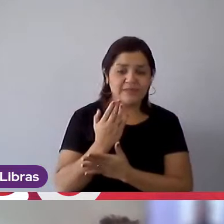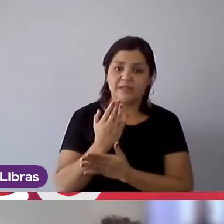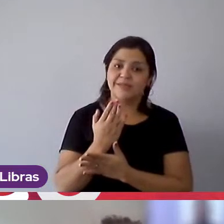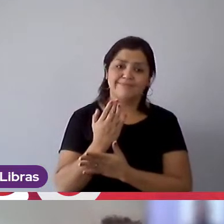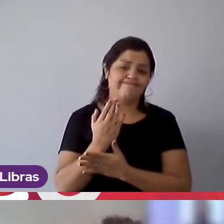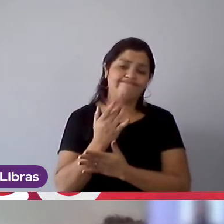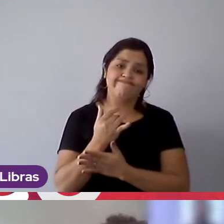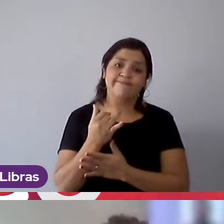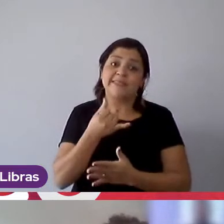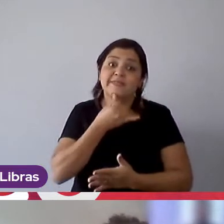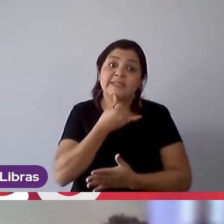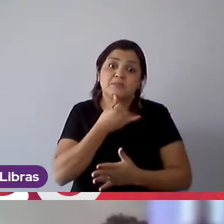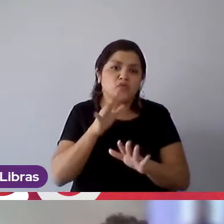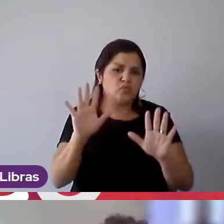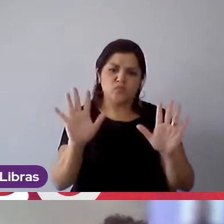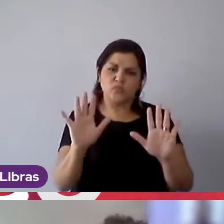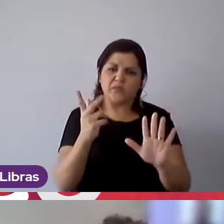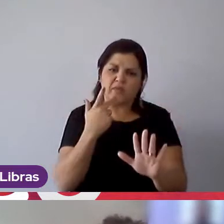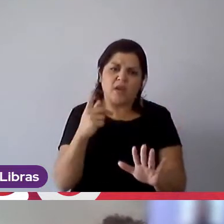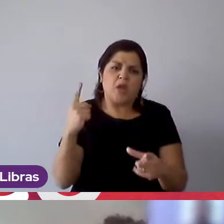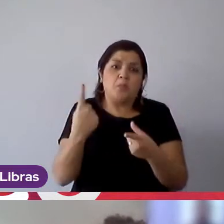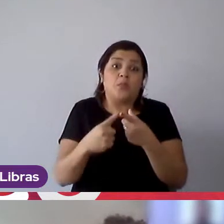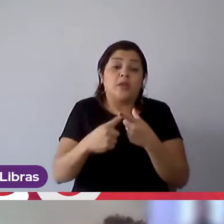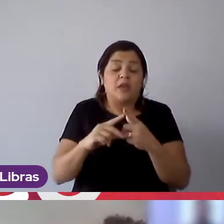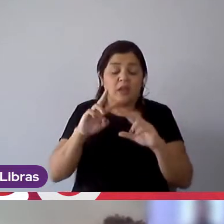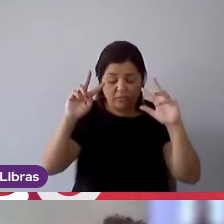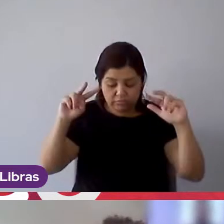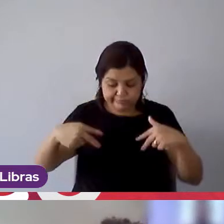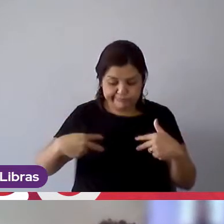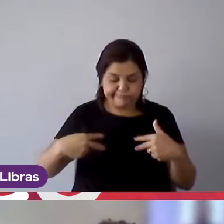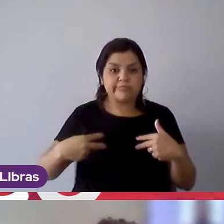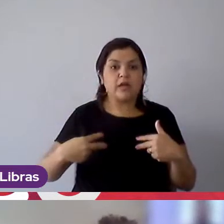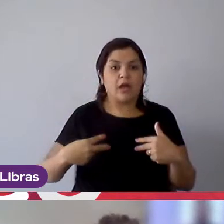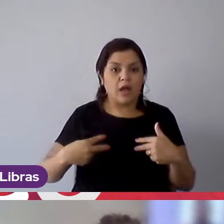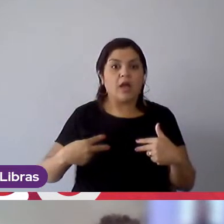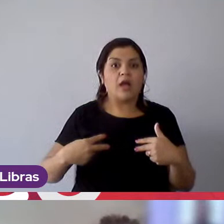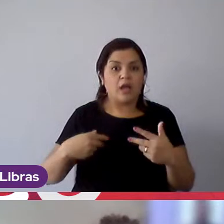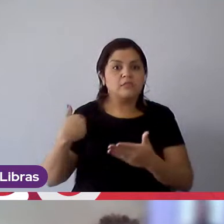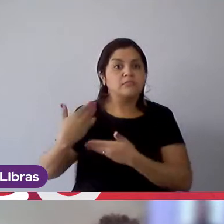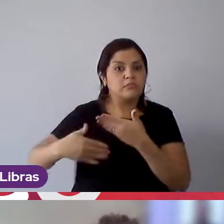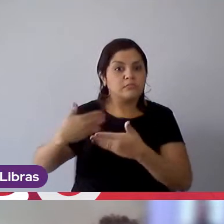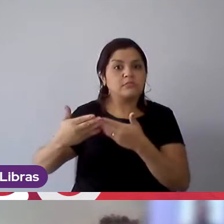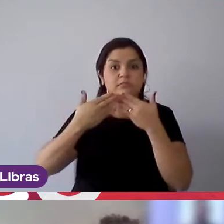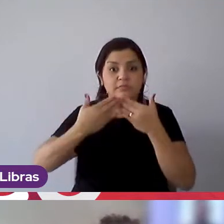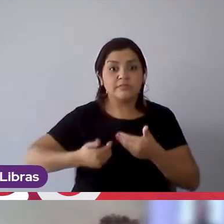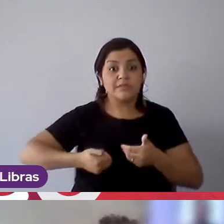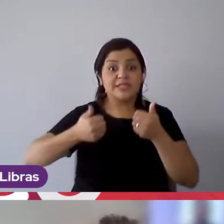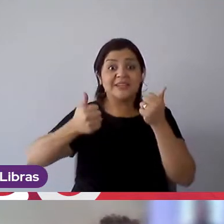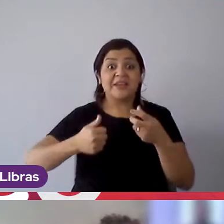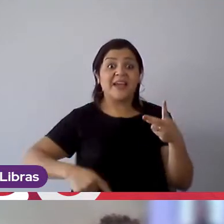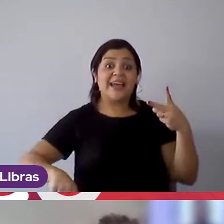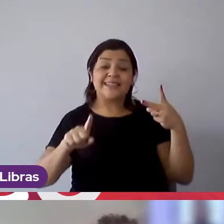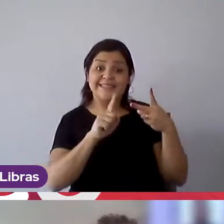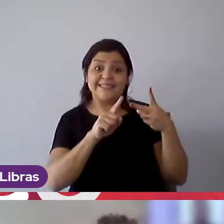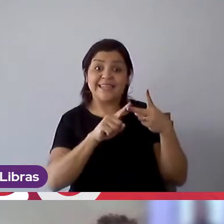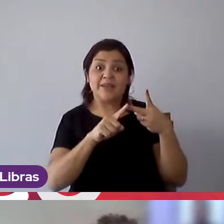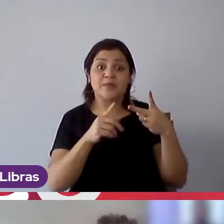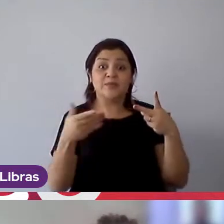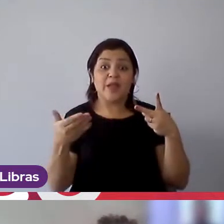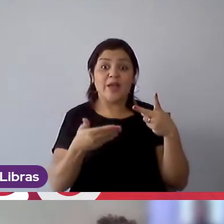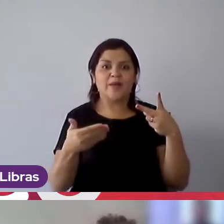felizmente porque isso fez eu me conhecer melhor, fez com que eu me desenvolvesse melhor para a minha segunda vez que foi agora